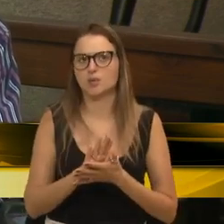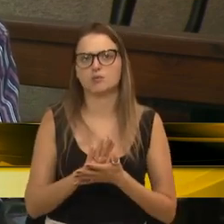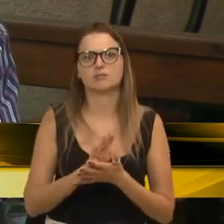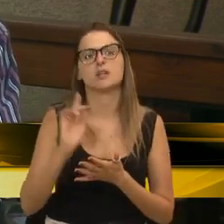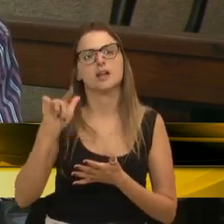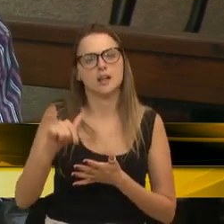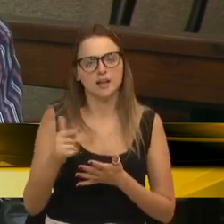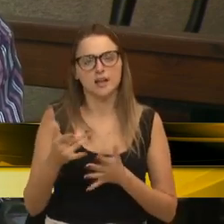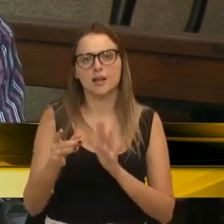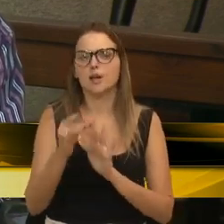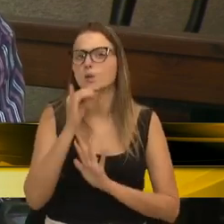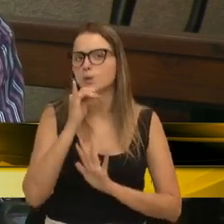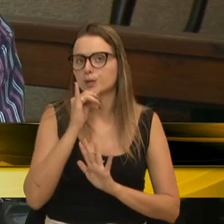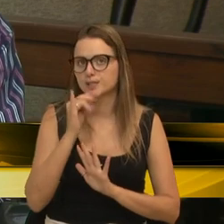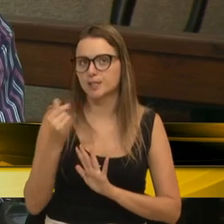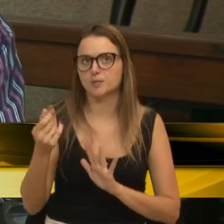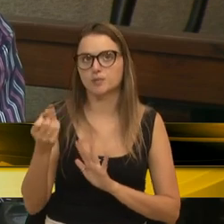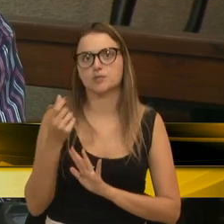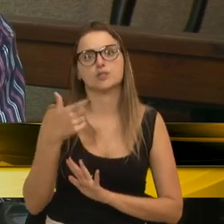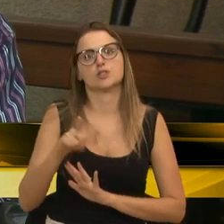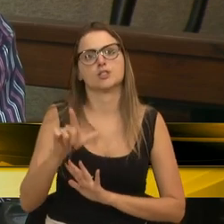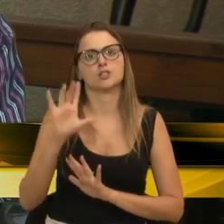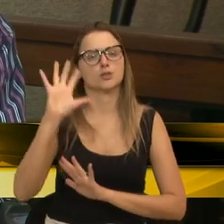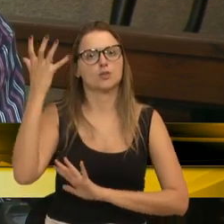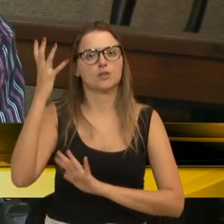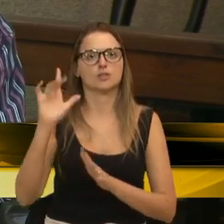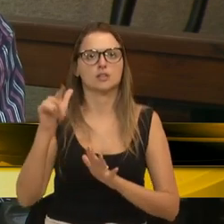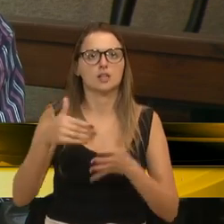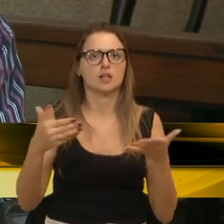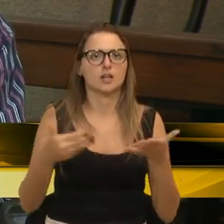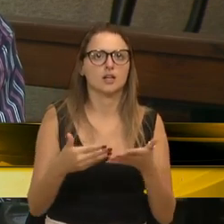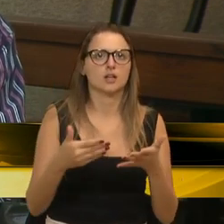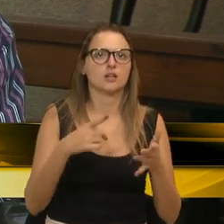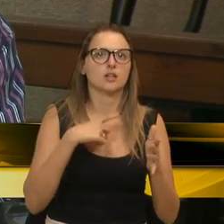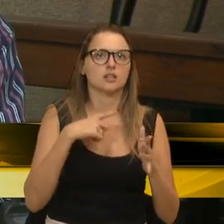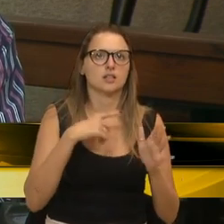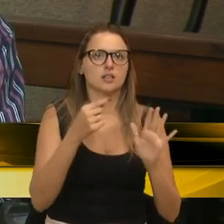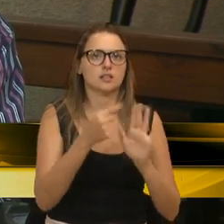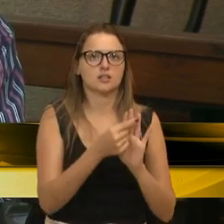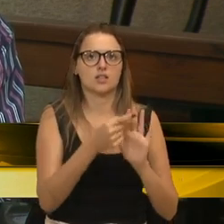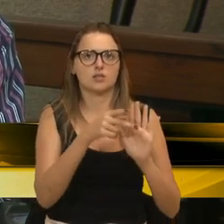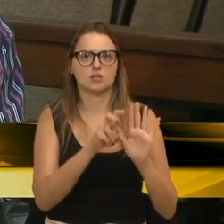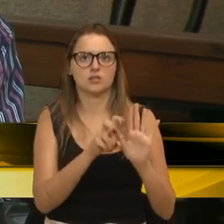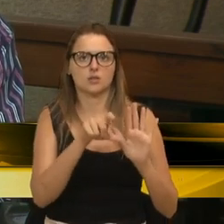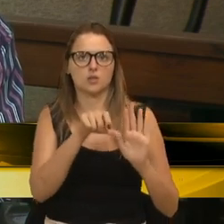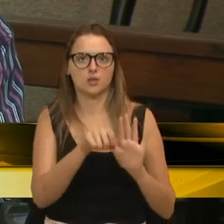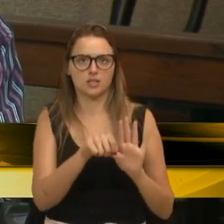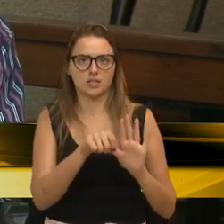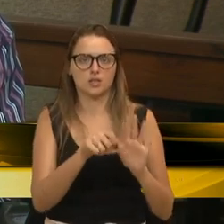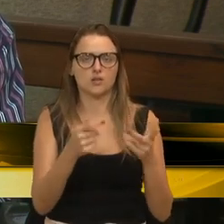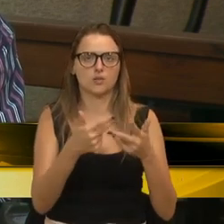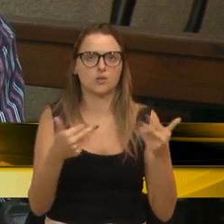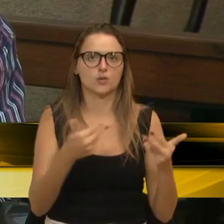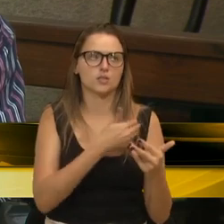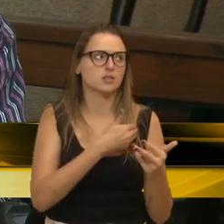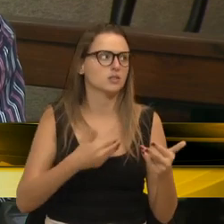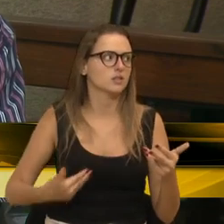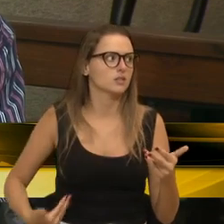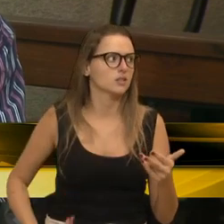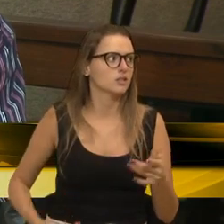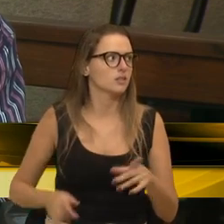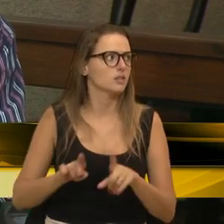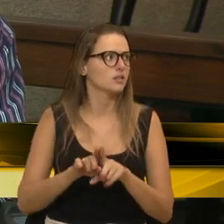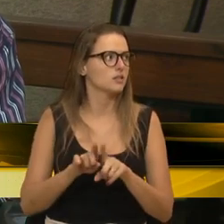um exemplo a mais. Estamos indo para a lista das polêmicas de 159, só para deixar atualizado. A gente não